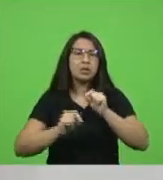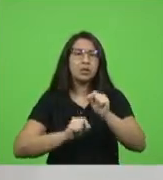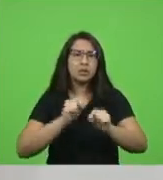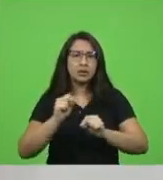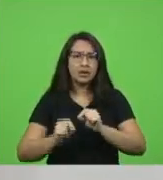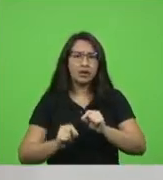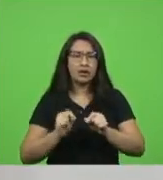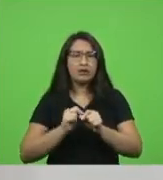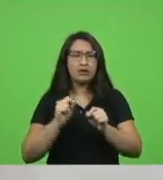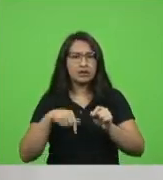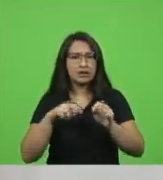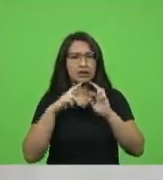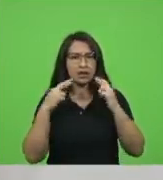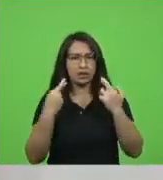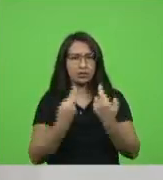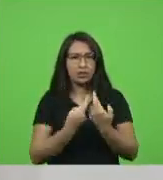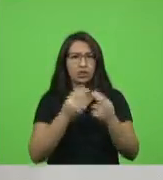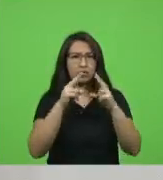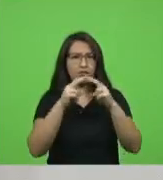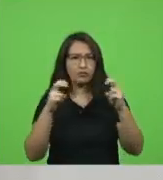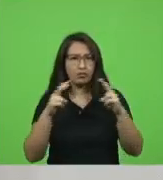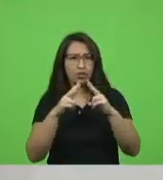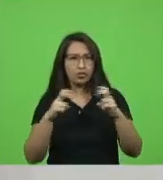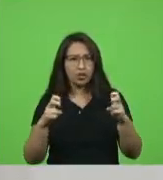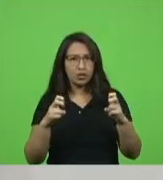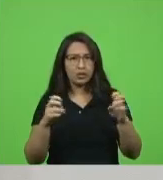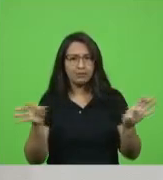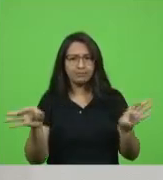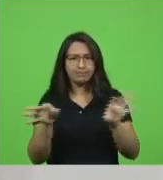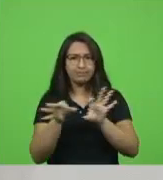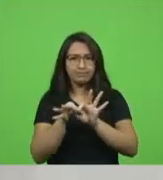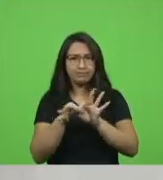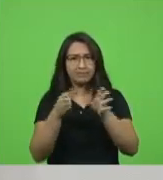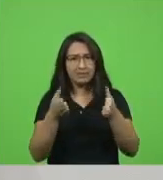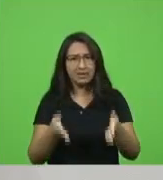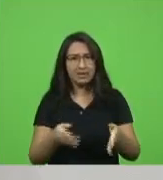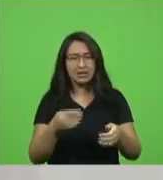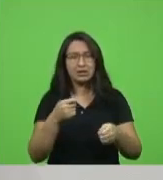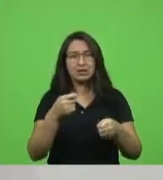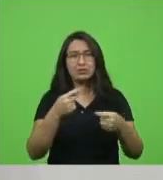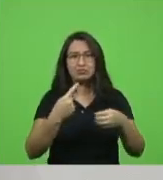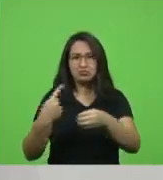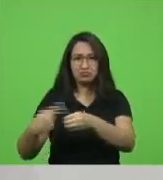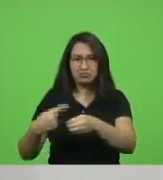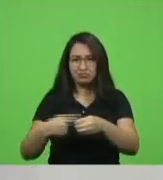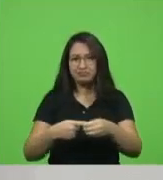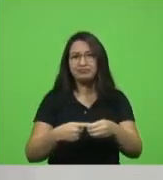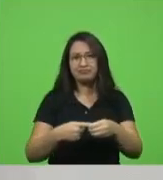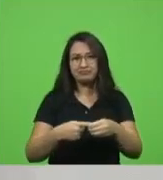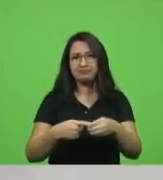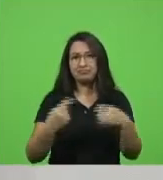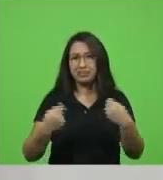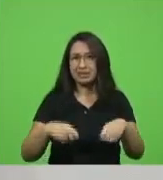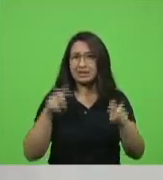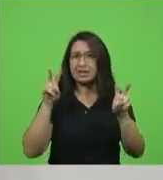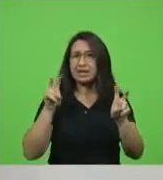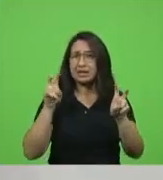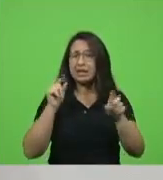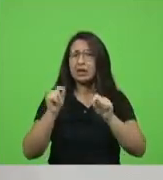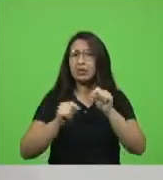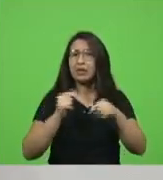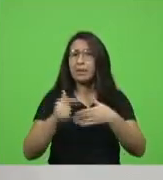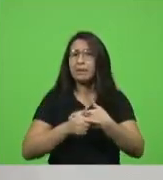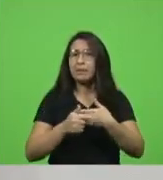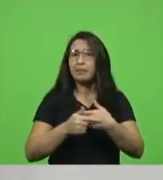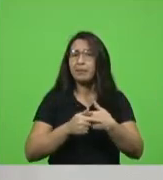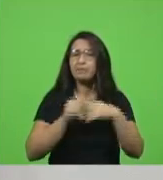aqui em Florianópolis aproximar os municípios a nossa pauta tem que ser todo dia atender